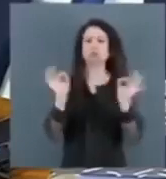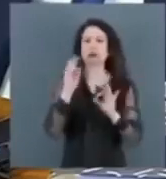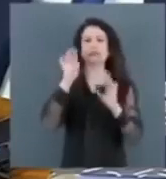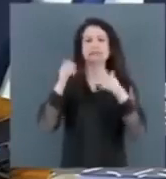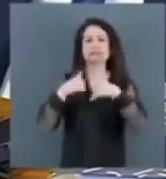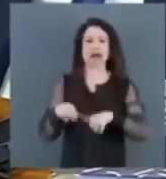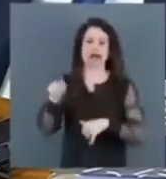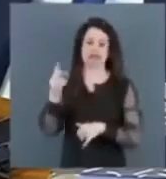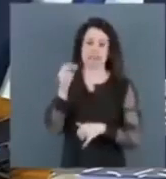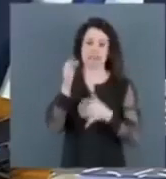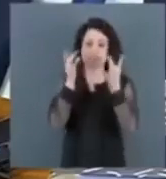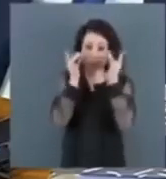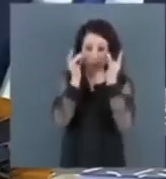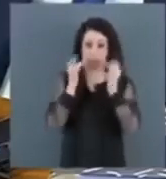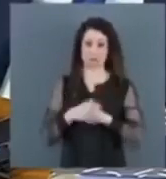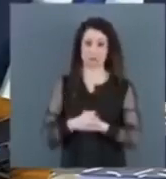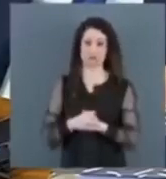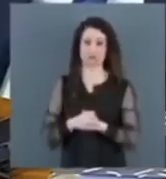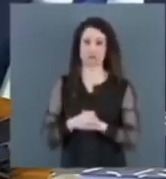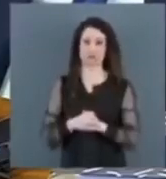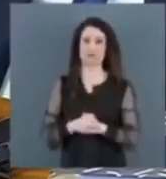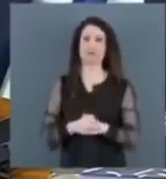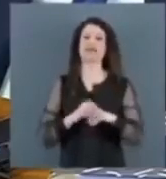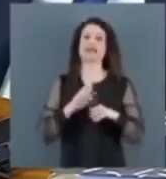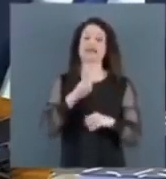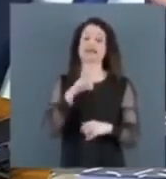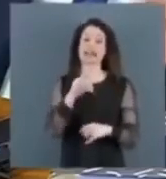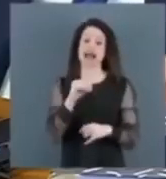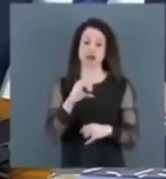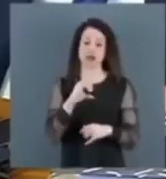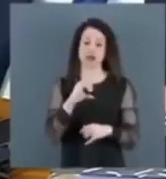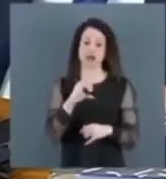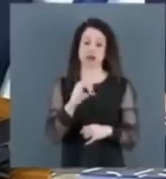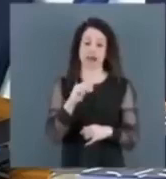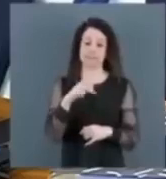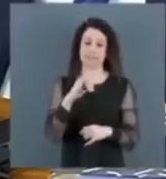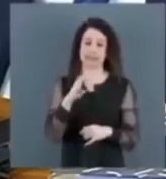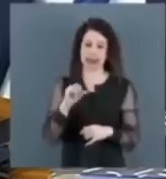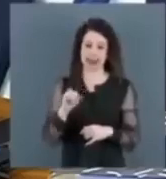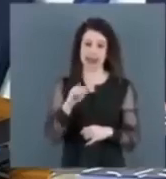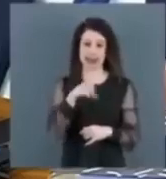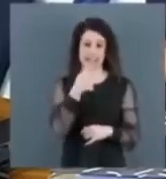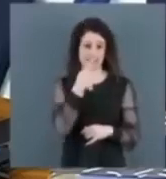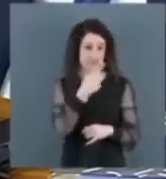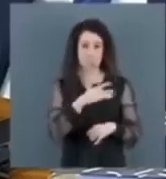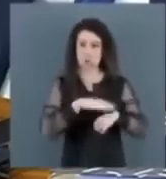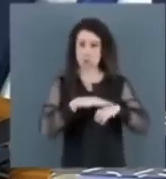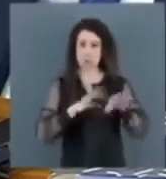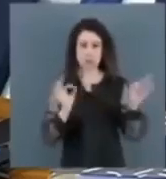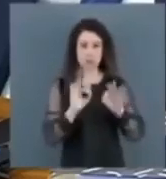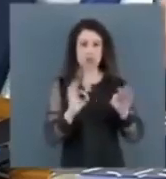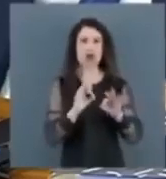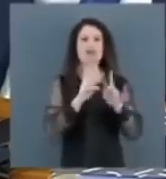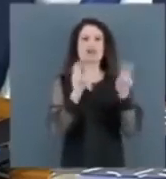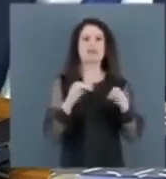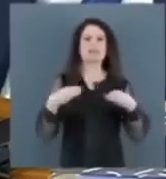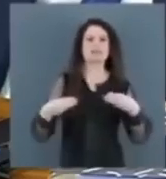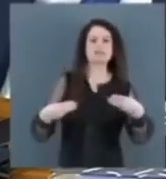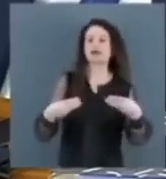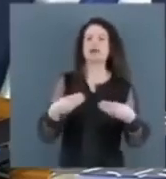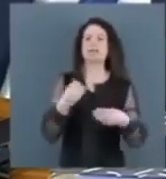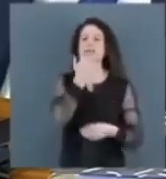e o relatório do interventor Ricardo Capelli, em momento algum, quando ele concluiu, ele citou ministros e presidente.